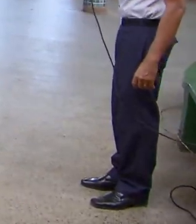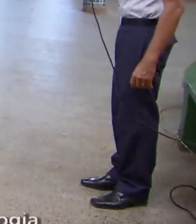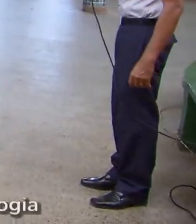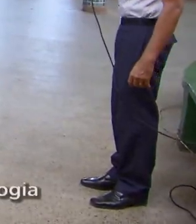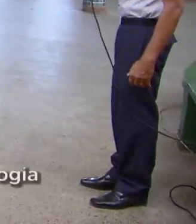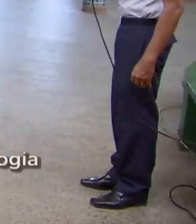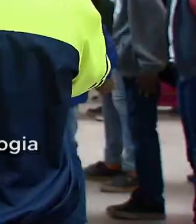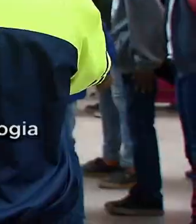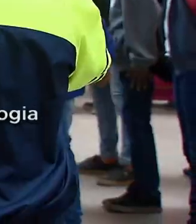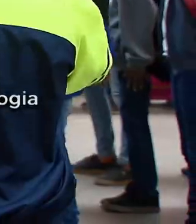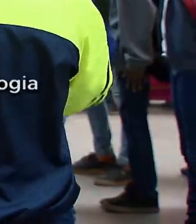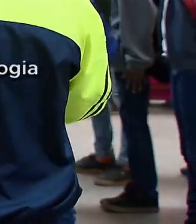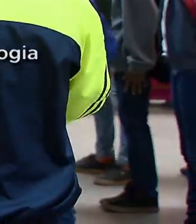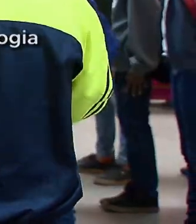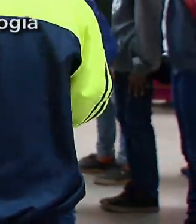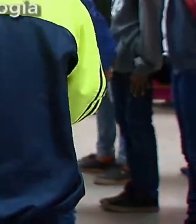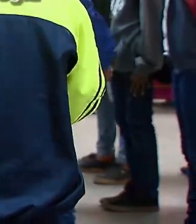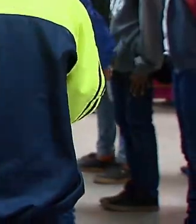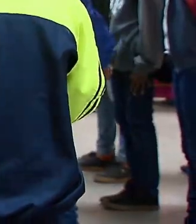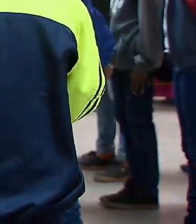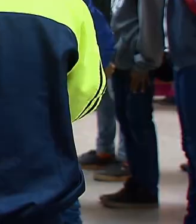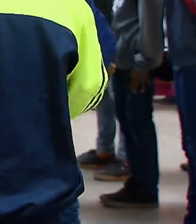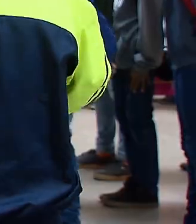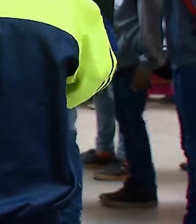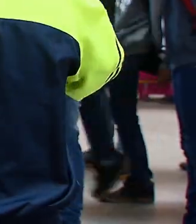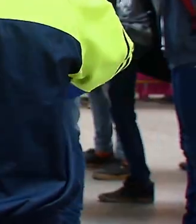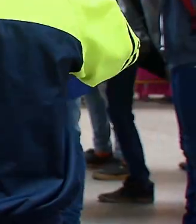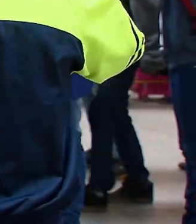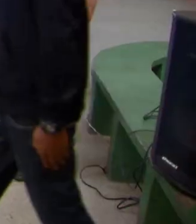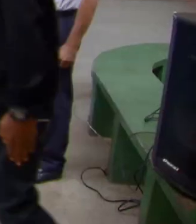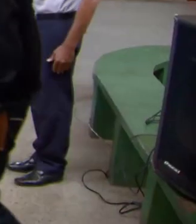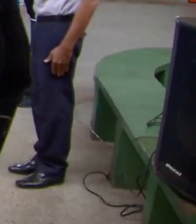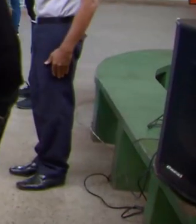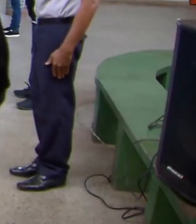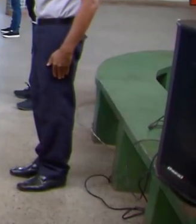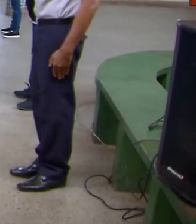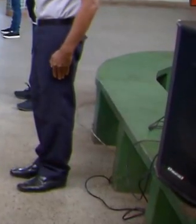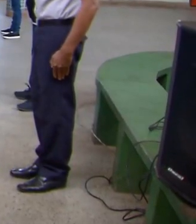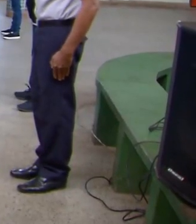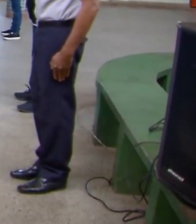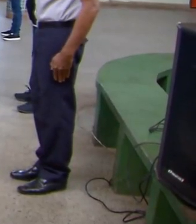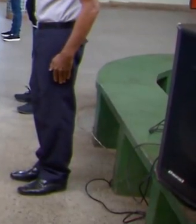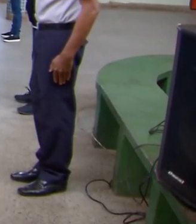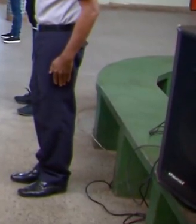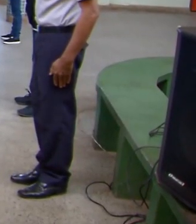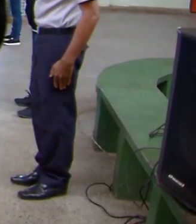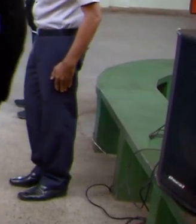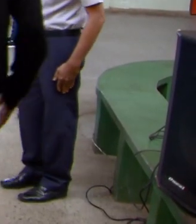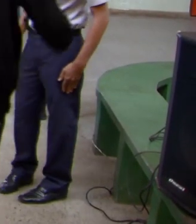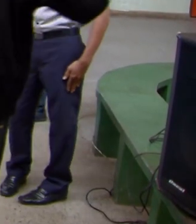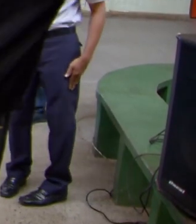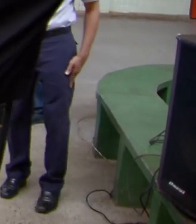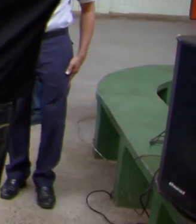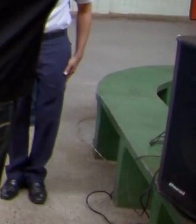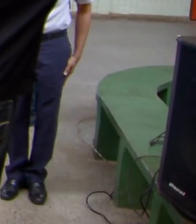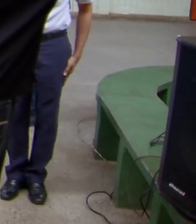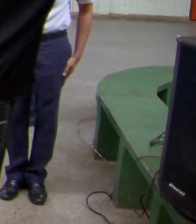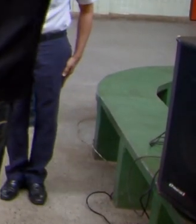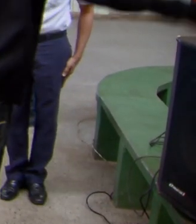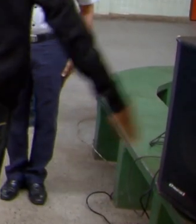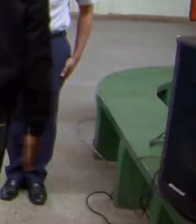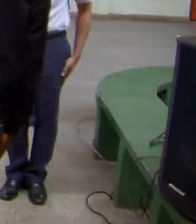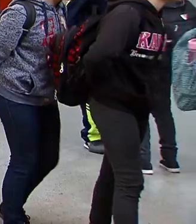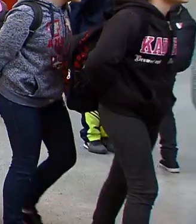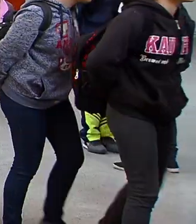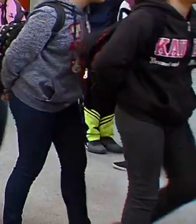gente se vê